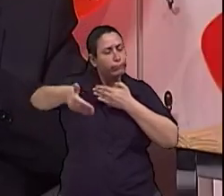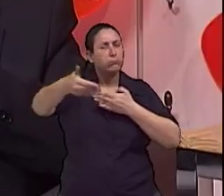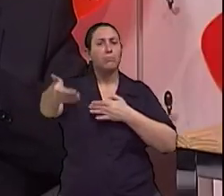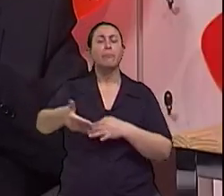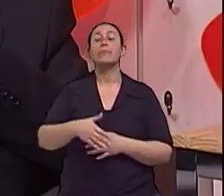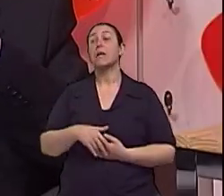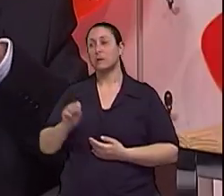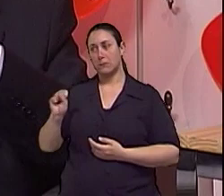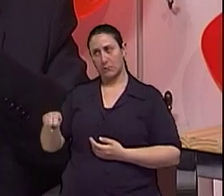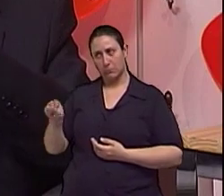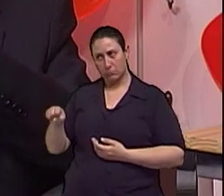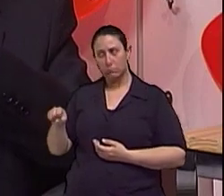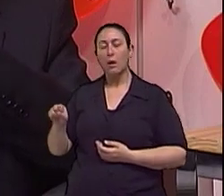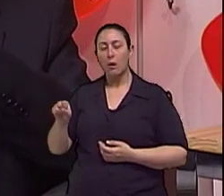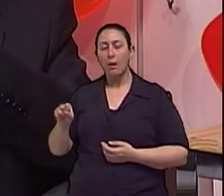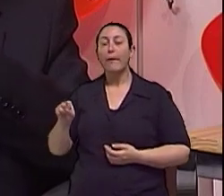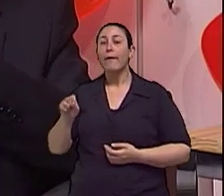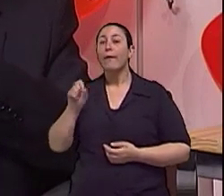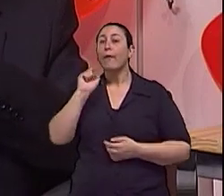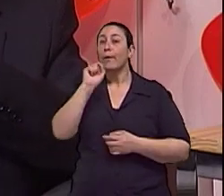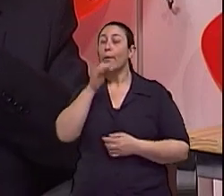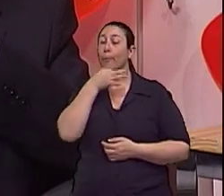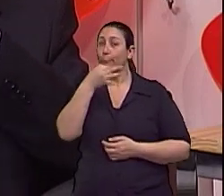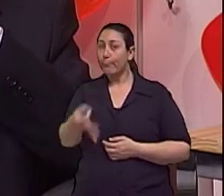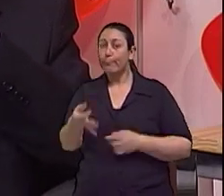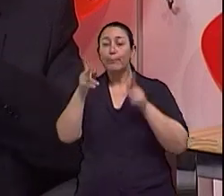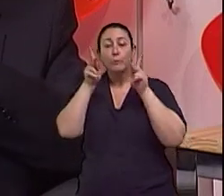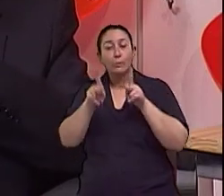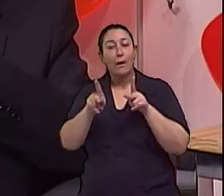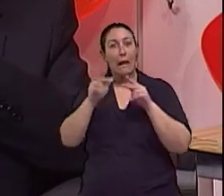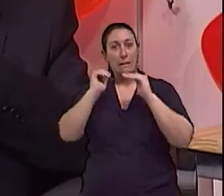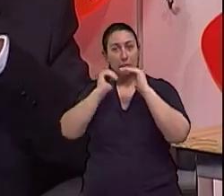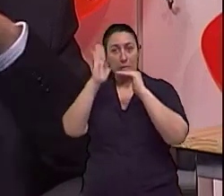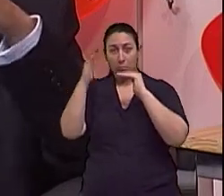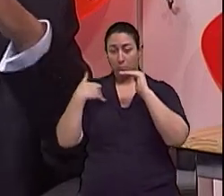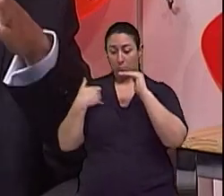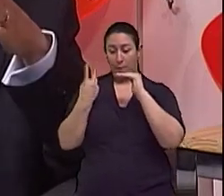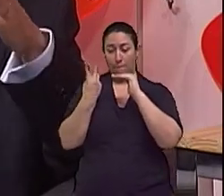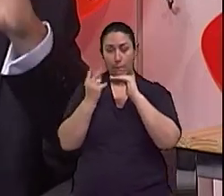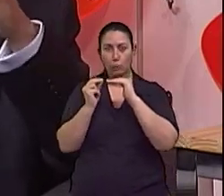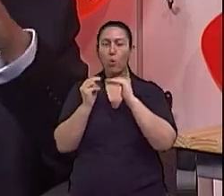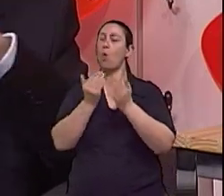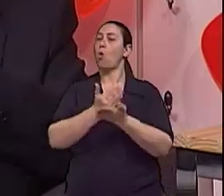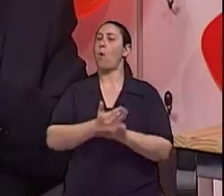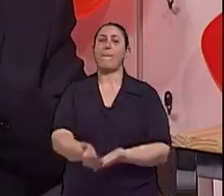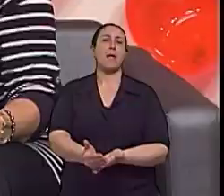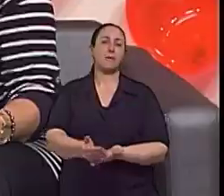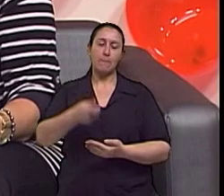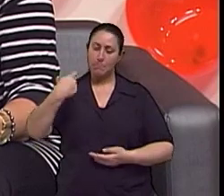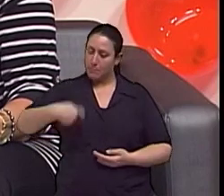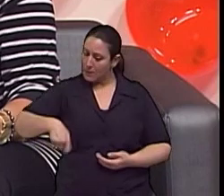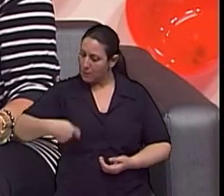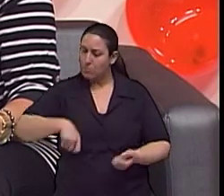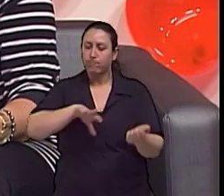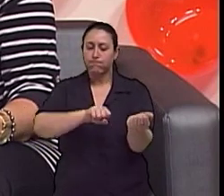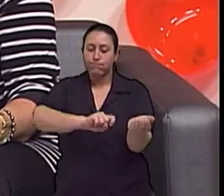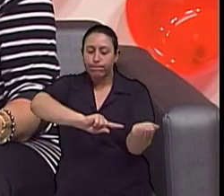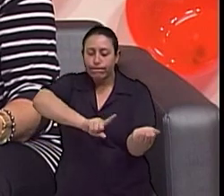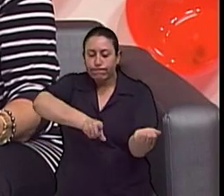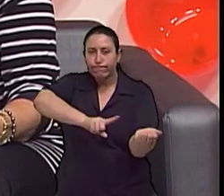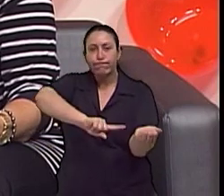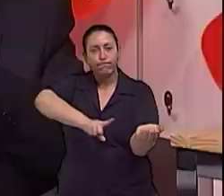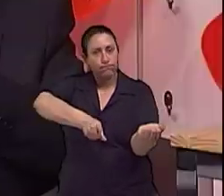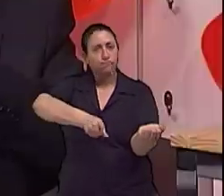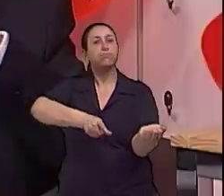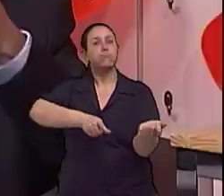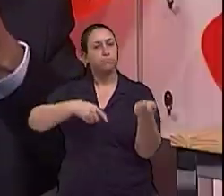é que... O que se recomenda é que as pessoas, acima dos 20 anos, meçam a pressão. Isso não precisa necessariamente ir